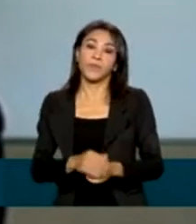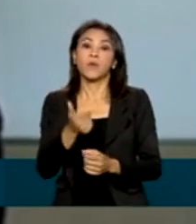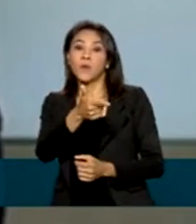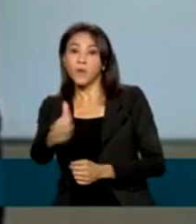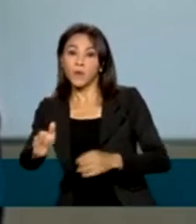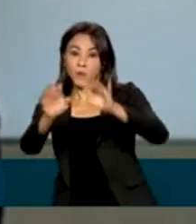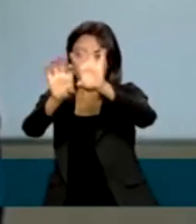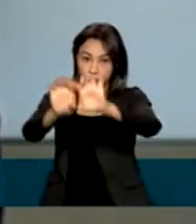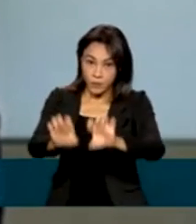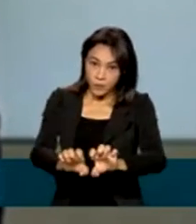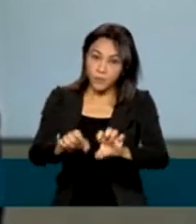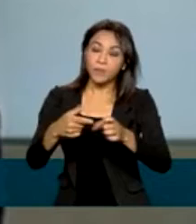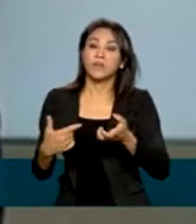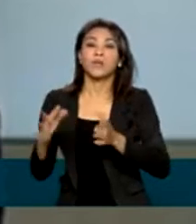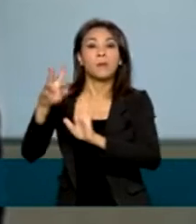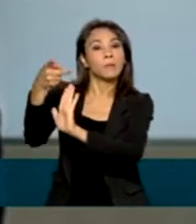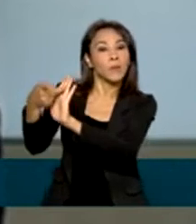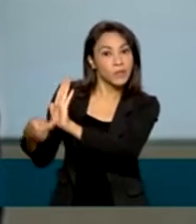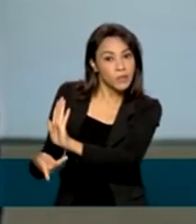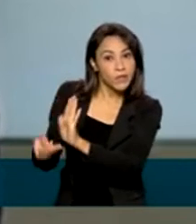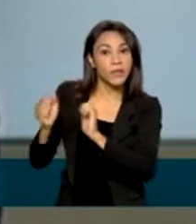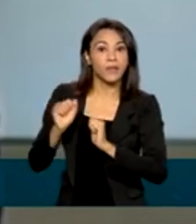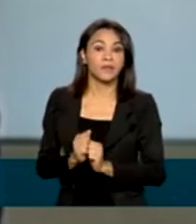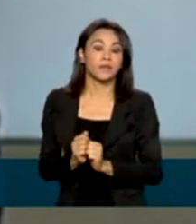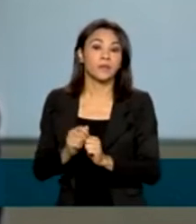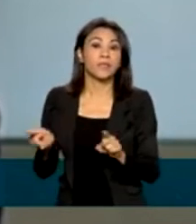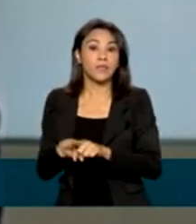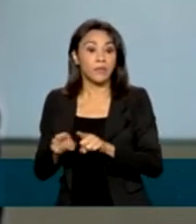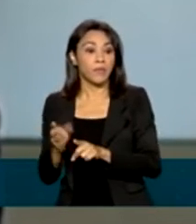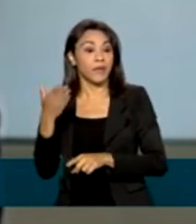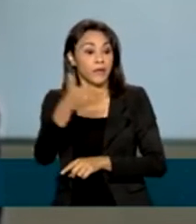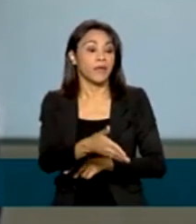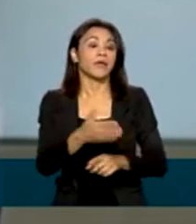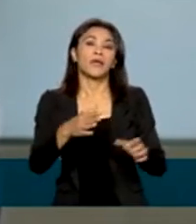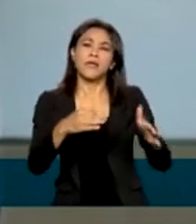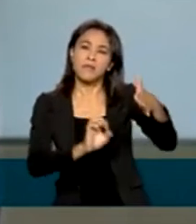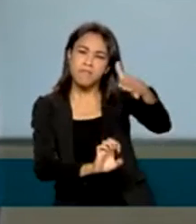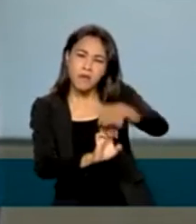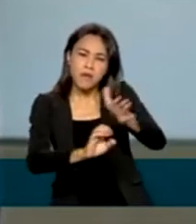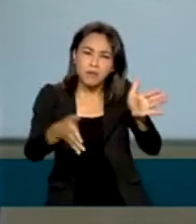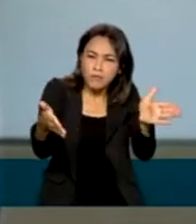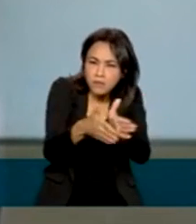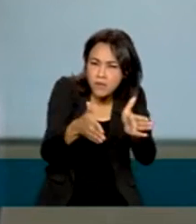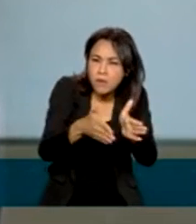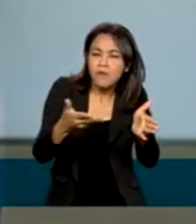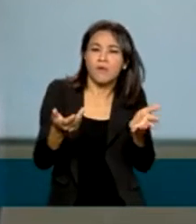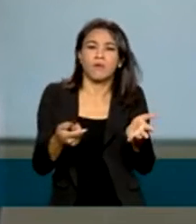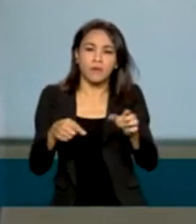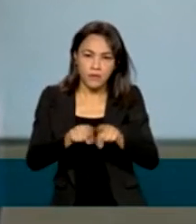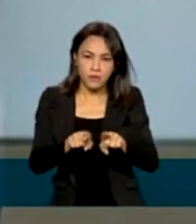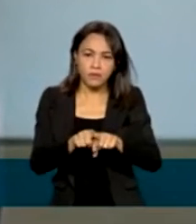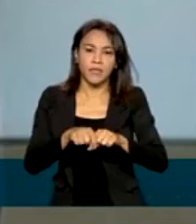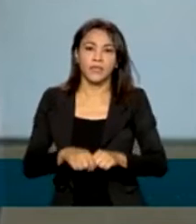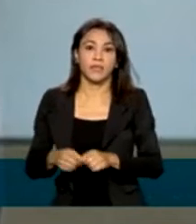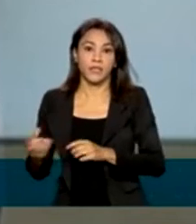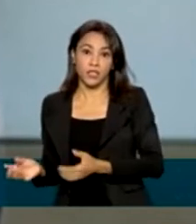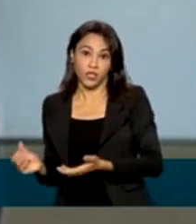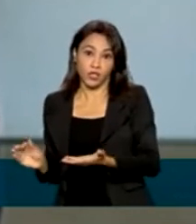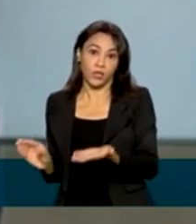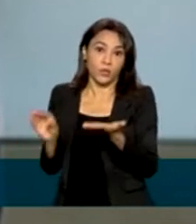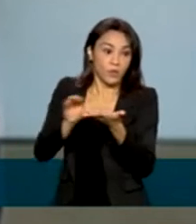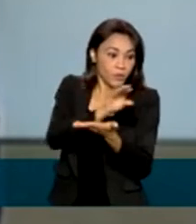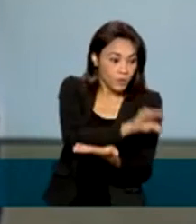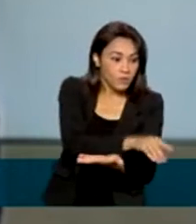em assumir risco de projeto. Alocar em micro, pequena e média empresa nossos heróis nacionais. Alocar em